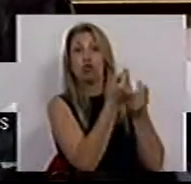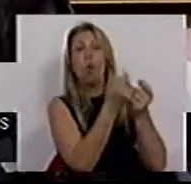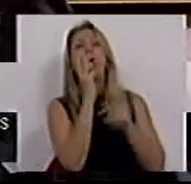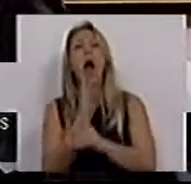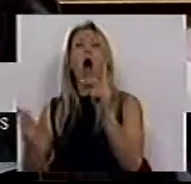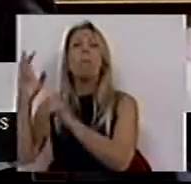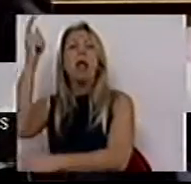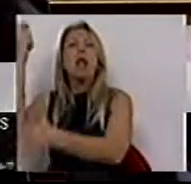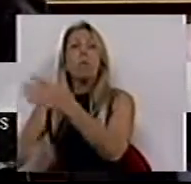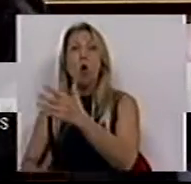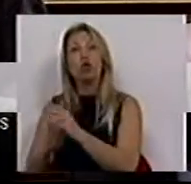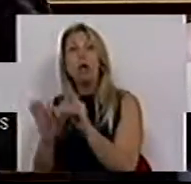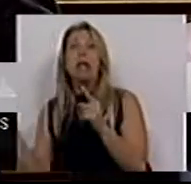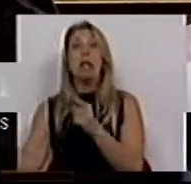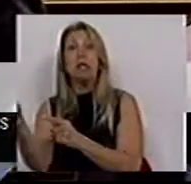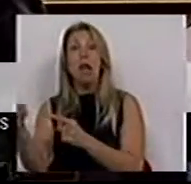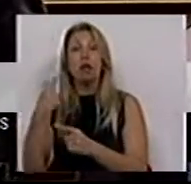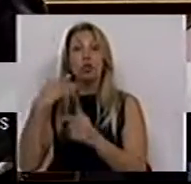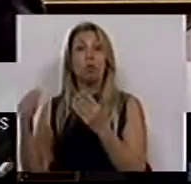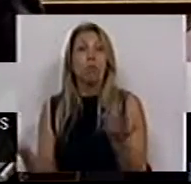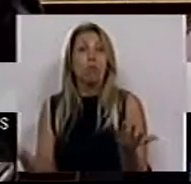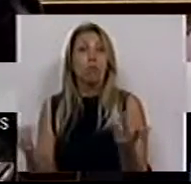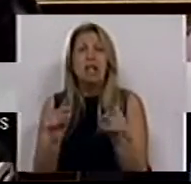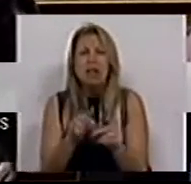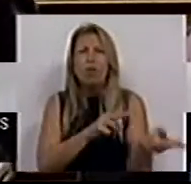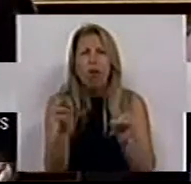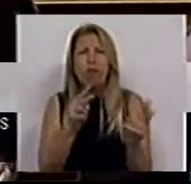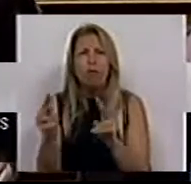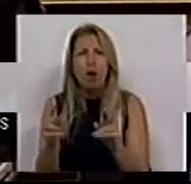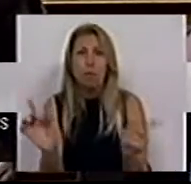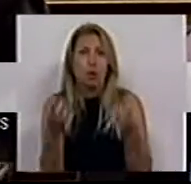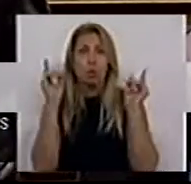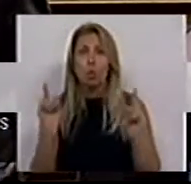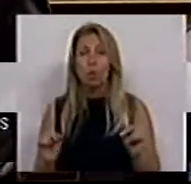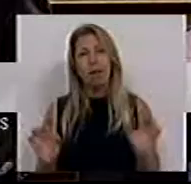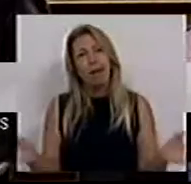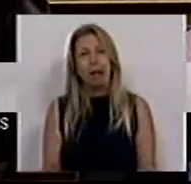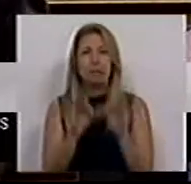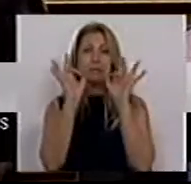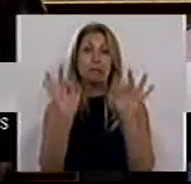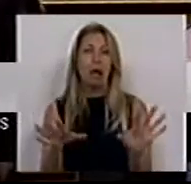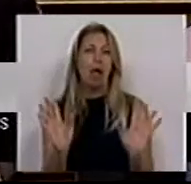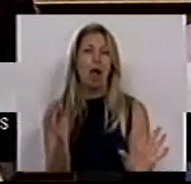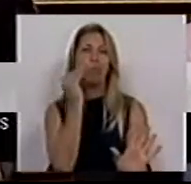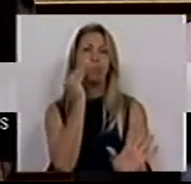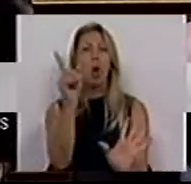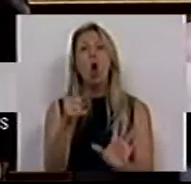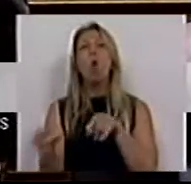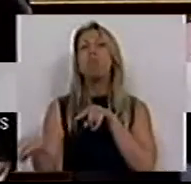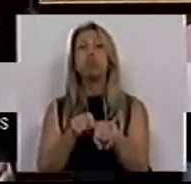fiscal nos impostos indiretos que são planos. E isso não é nenhuma reforma, isso é de facto a velha política de taxar mais a quem